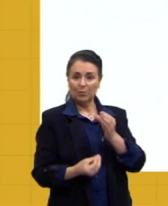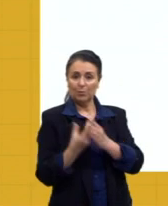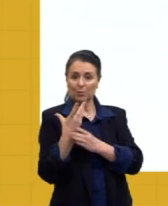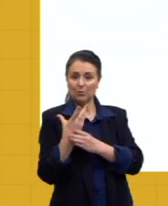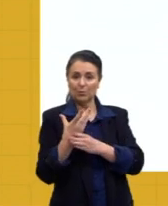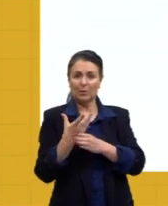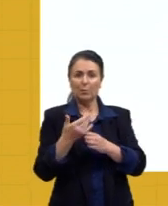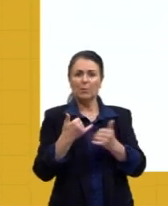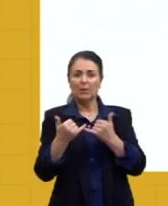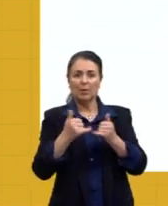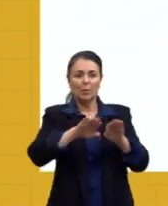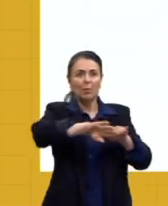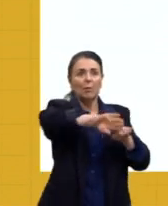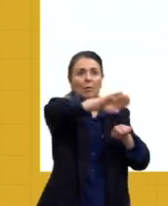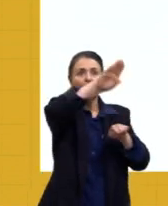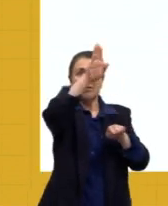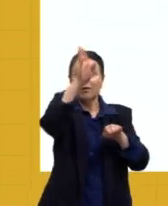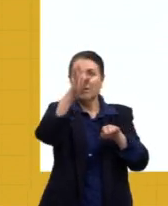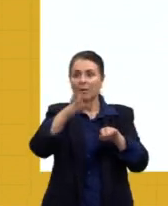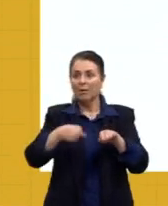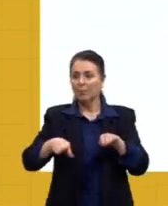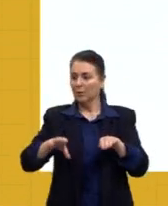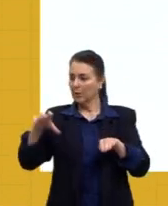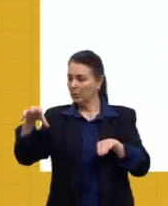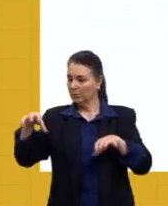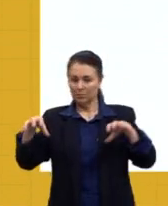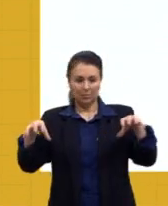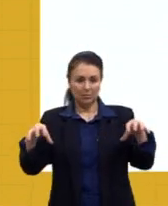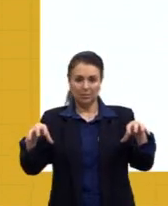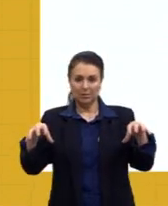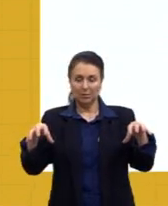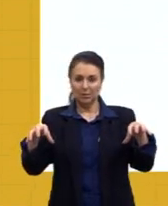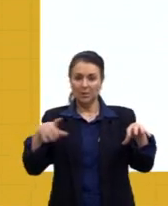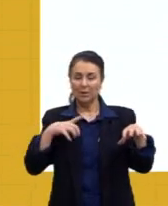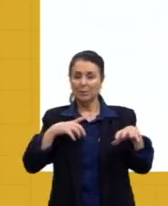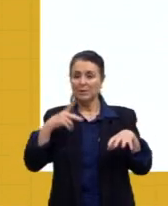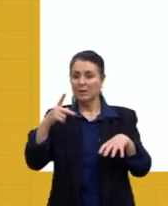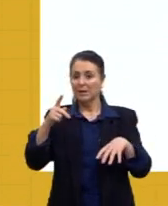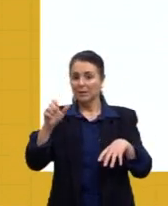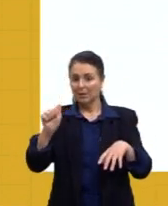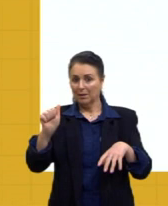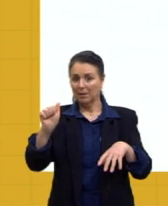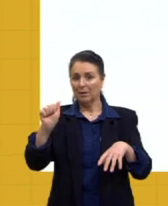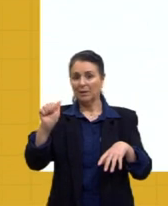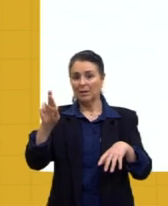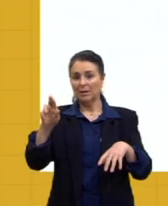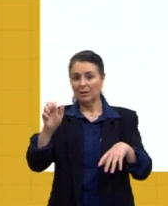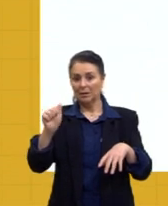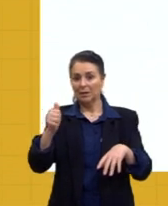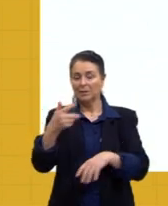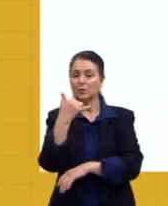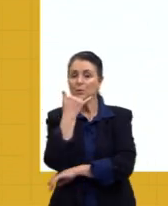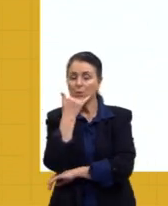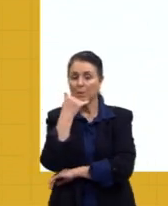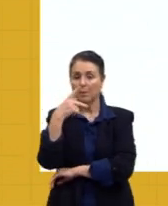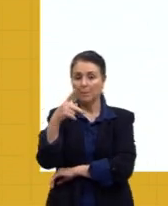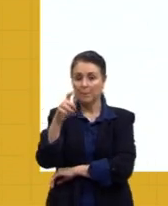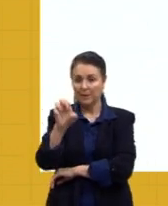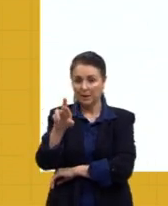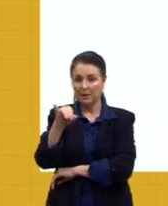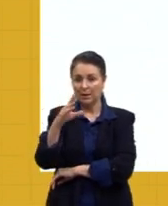cordilheiras, por exemplo. Depois, nós temos a especiação peripátrica. Ó, peripátrica.